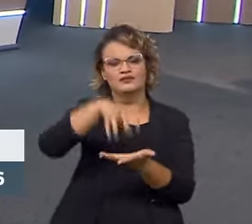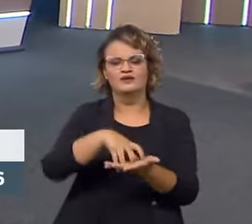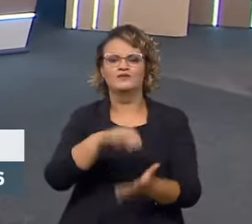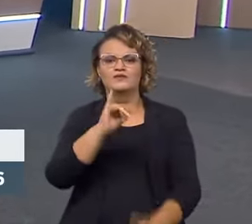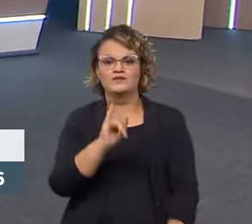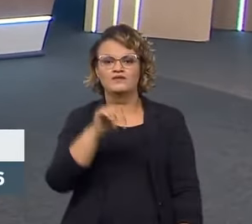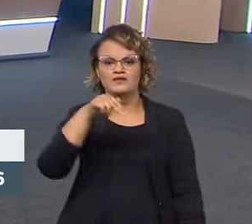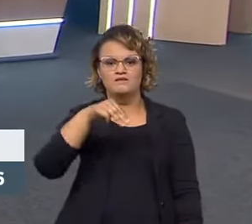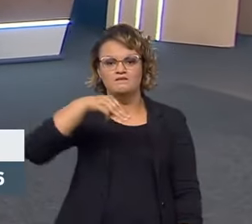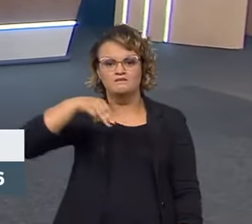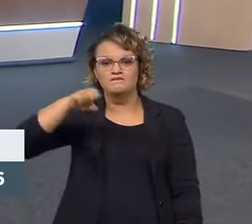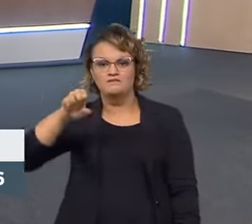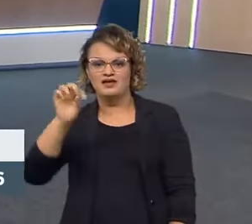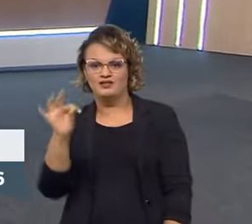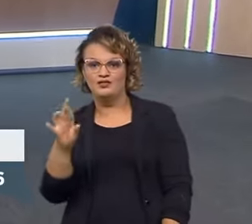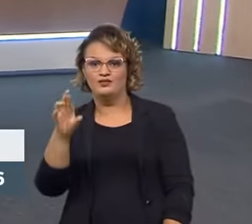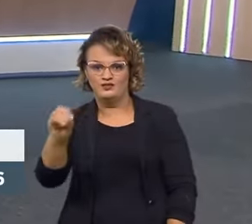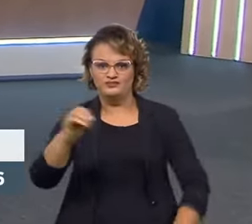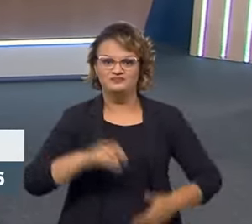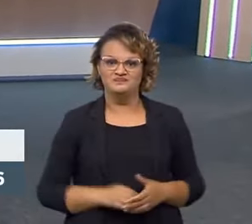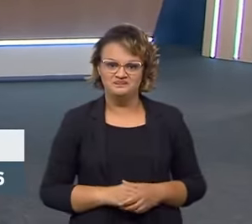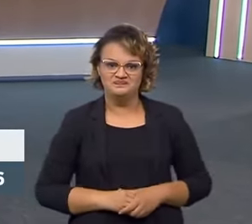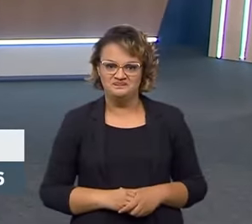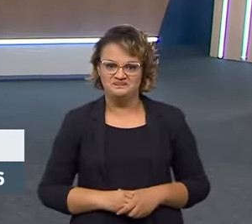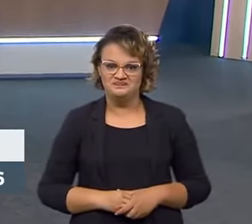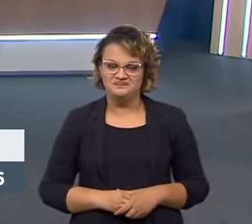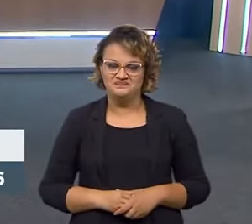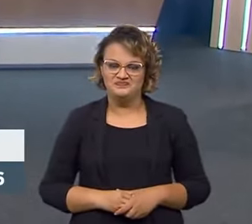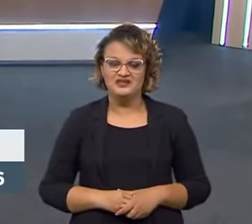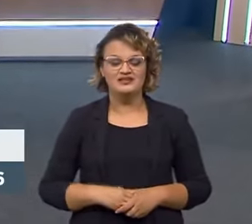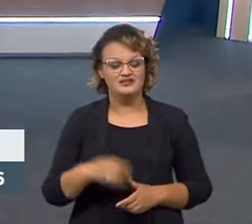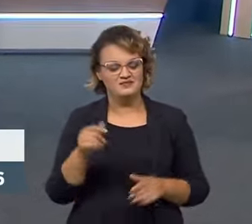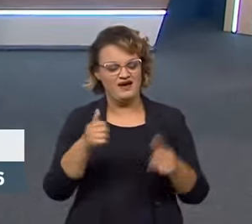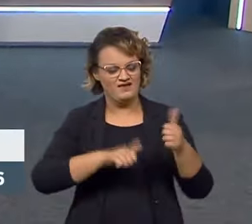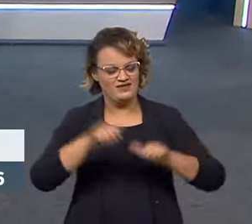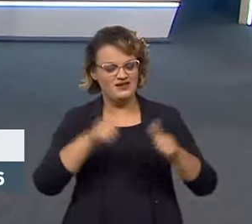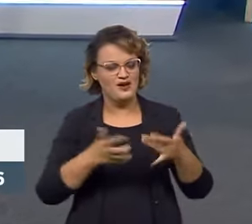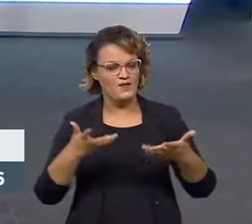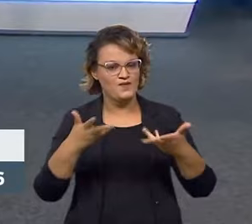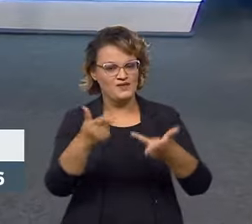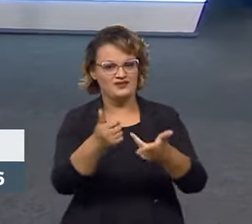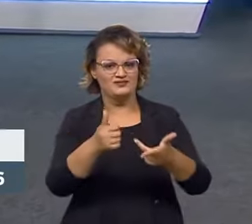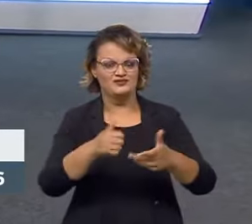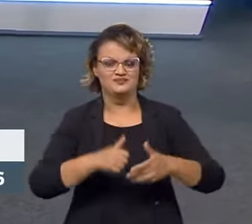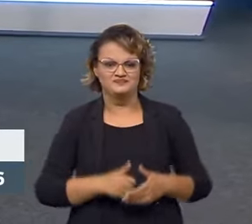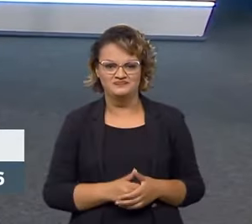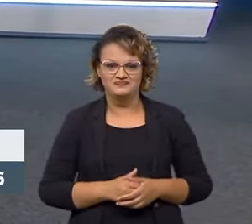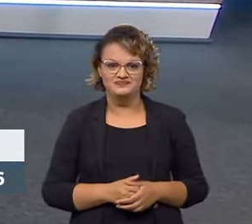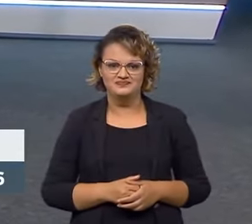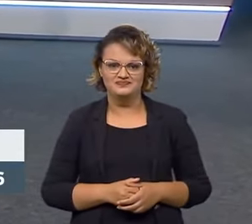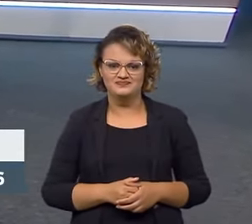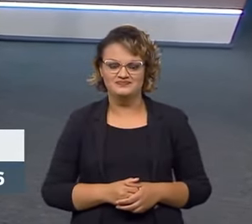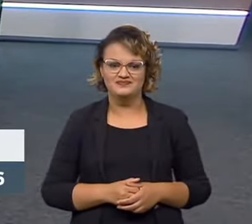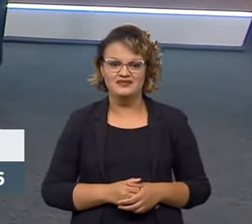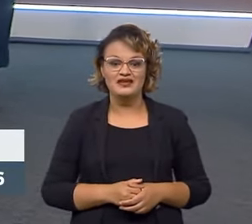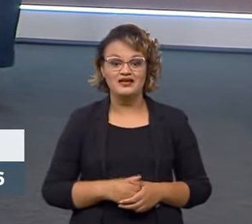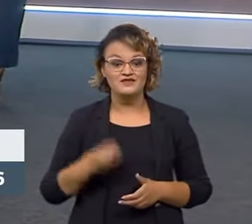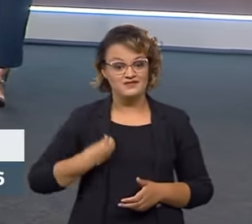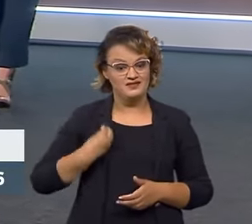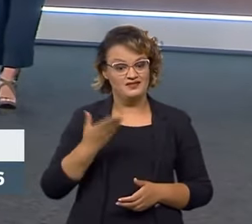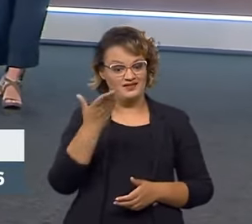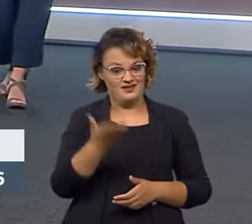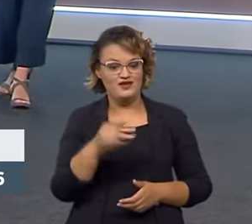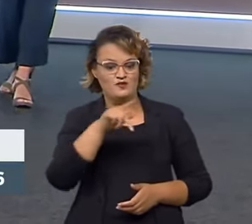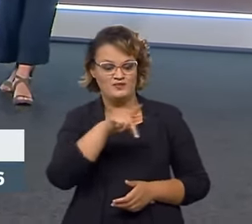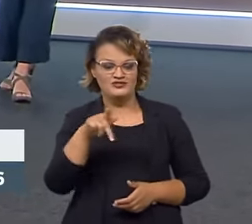pelo Instituto Nacional de Metrologia, Qualidade e Tecnologia, o Inmetro. Nosso convidado é o